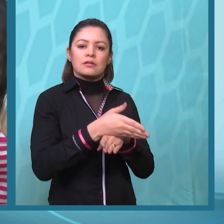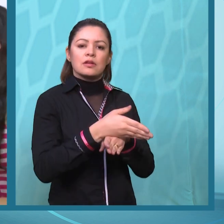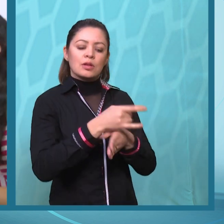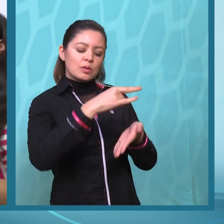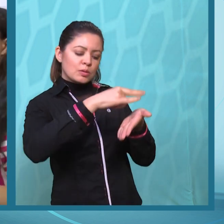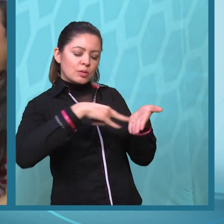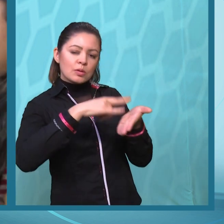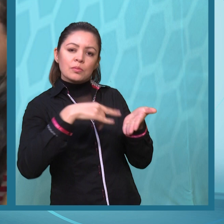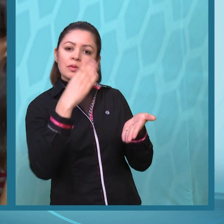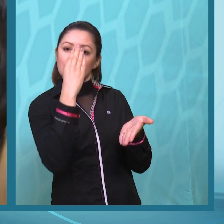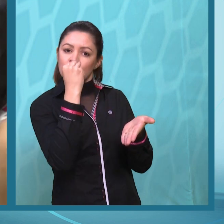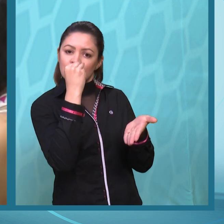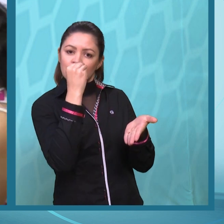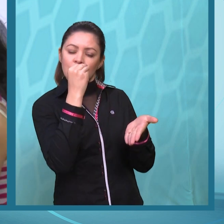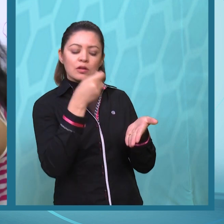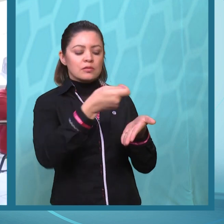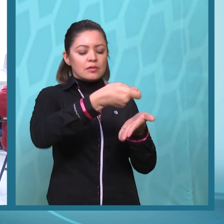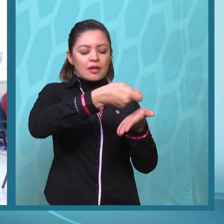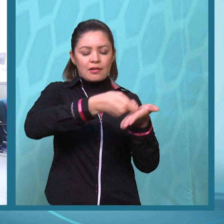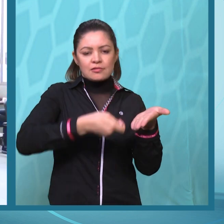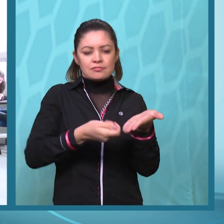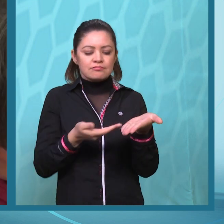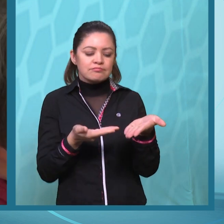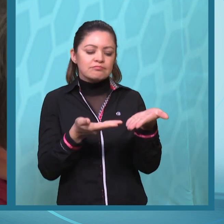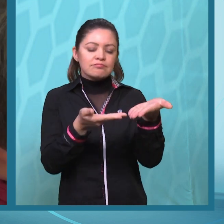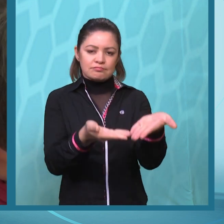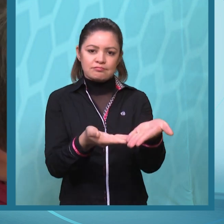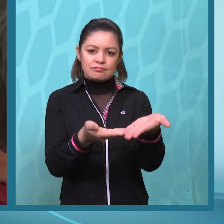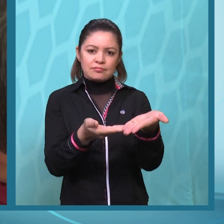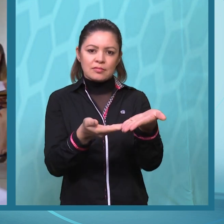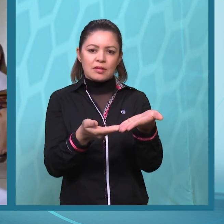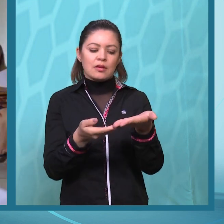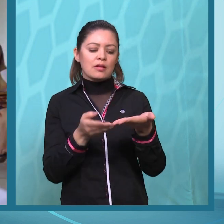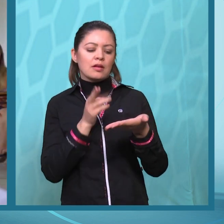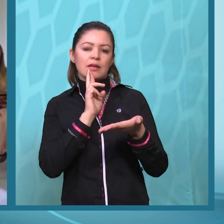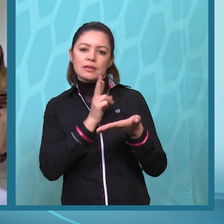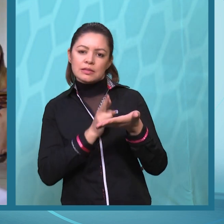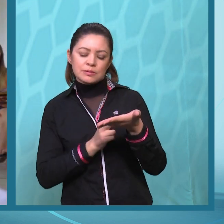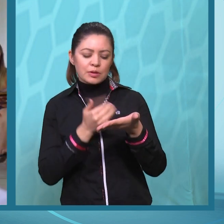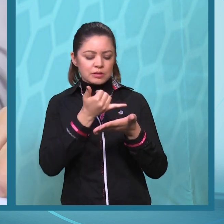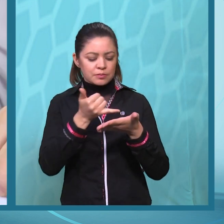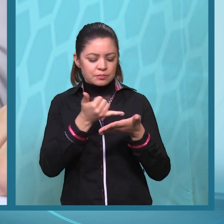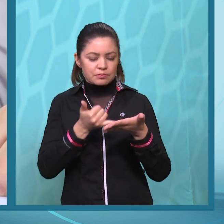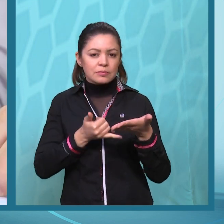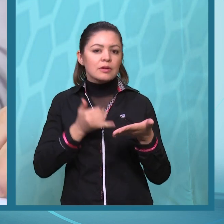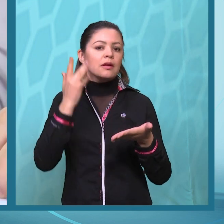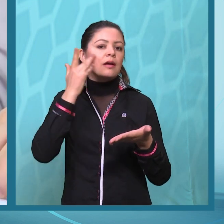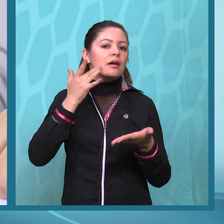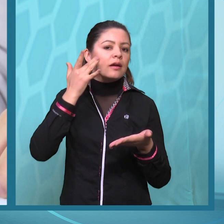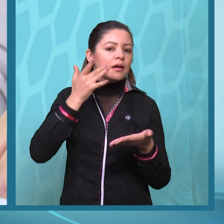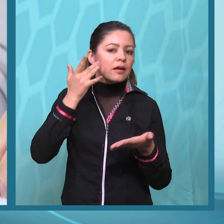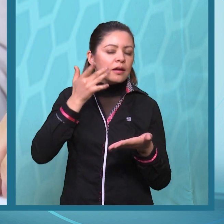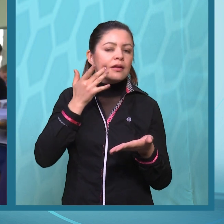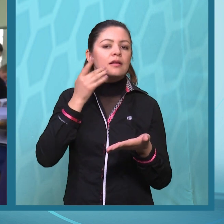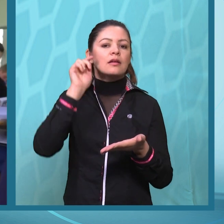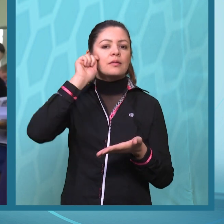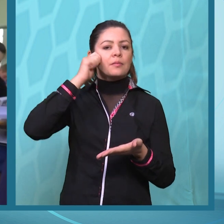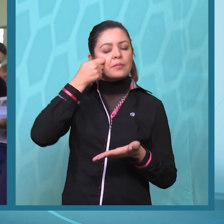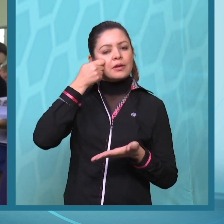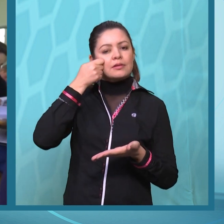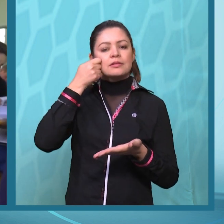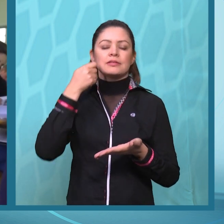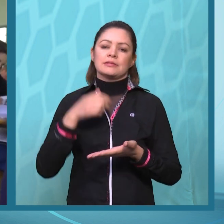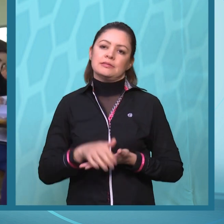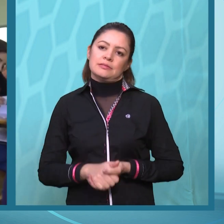identidade com foto e assinatura. Os gabaritos devem ser preenchidos com caneta de ponta grossa, com tinta azul